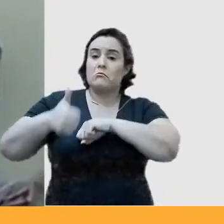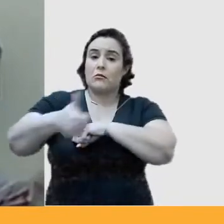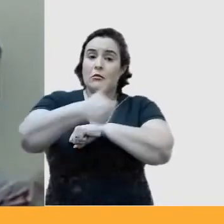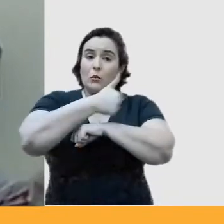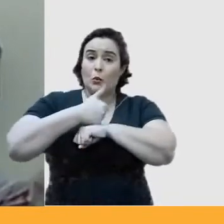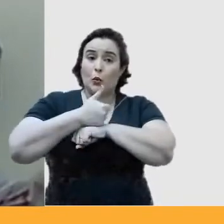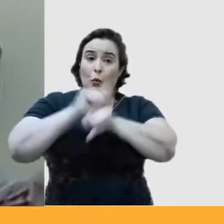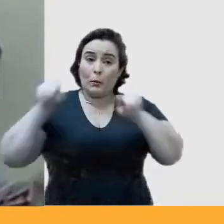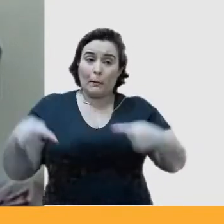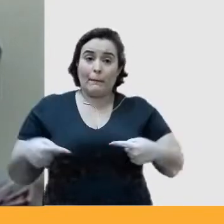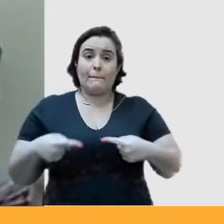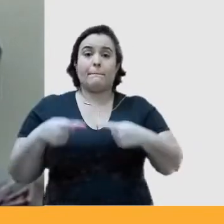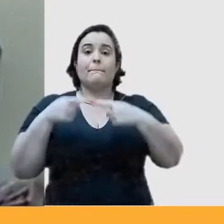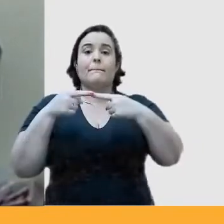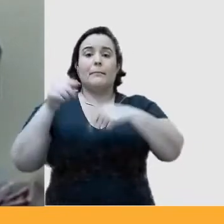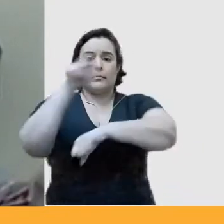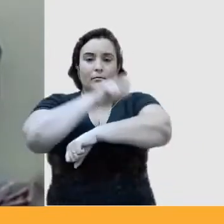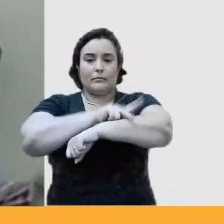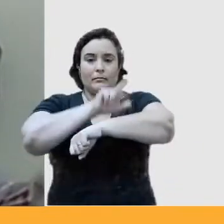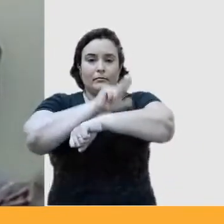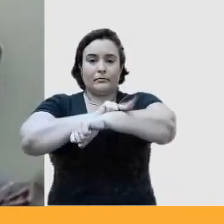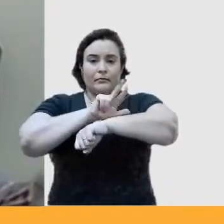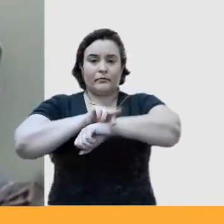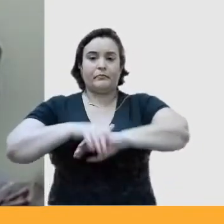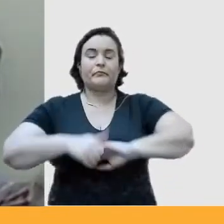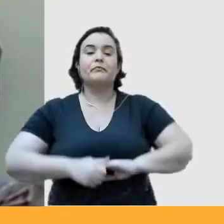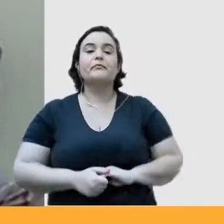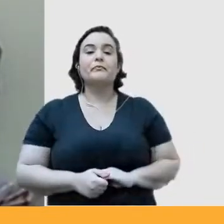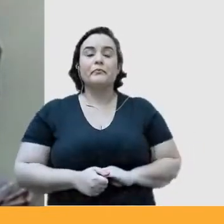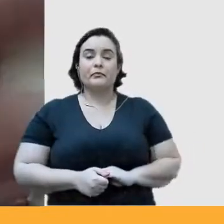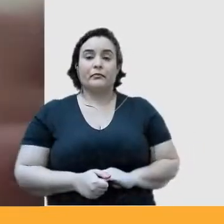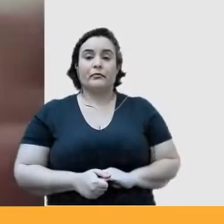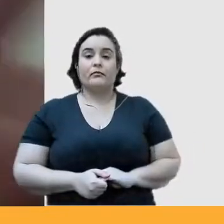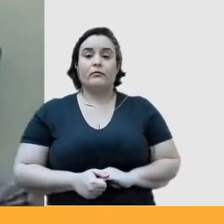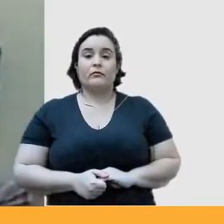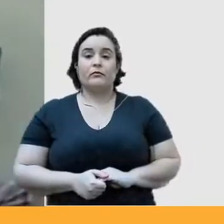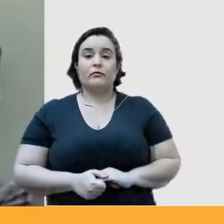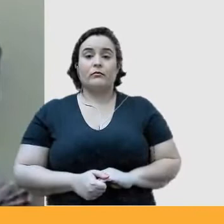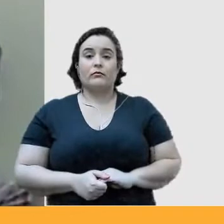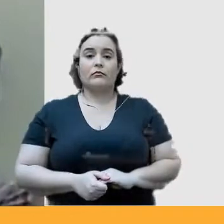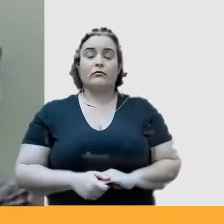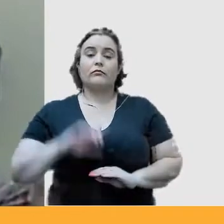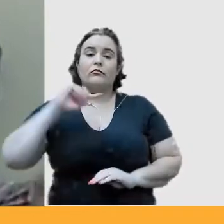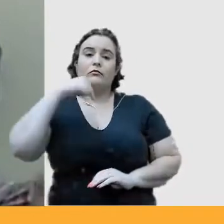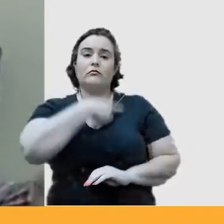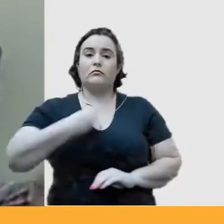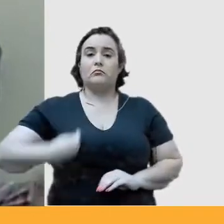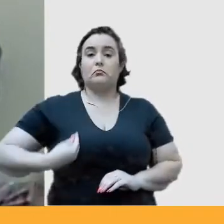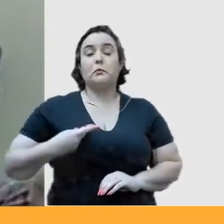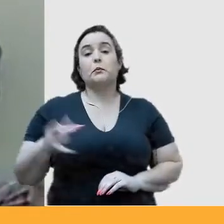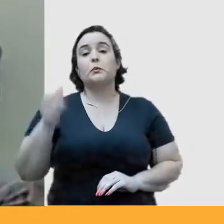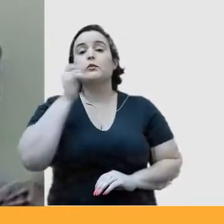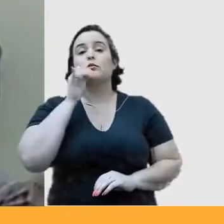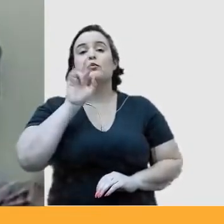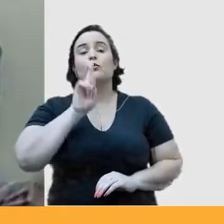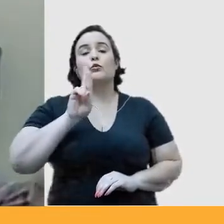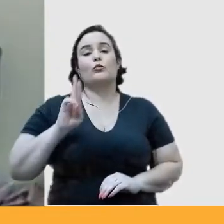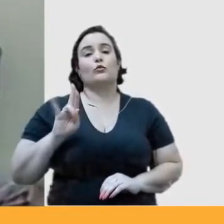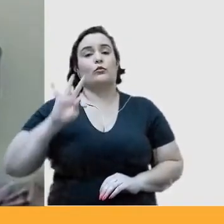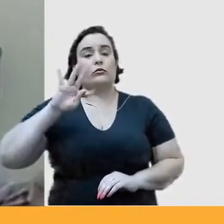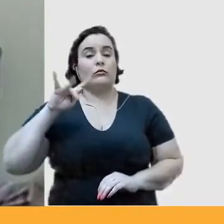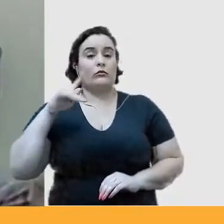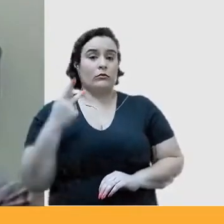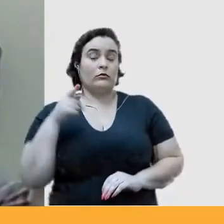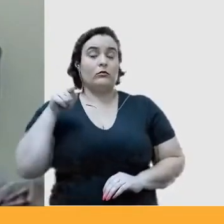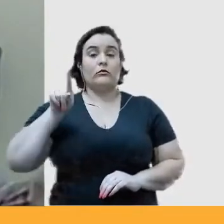ligada à questão racial. Então, nós estamos aqui, a Ruth Piero, por exemplo, que foi também presidente